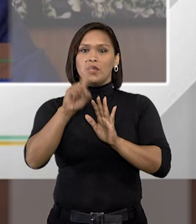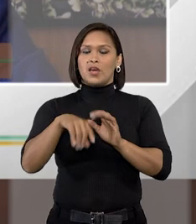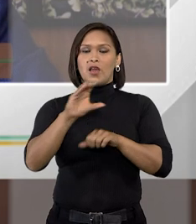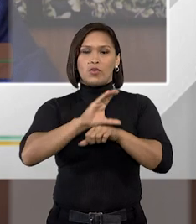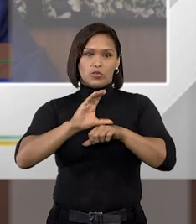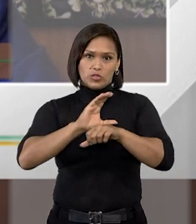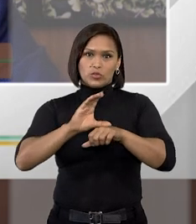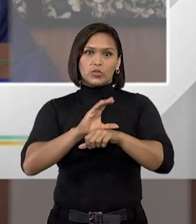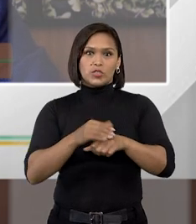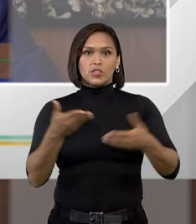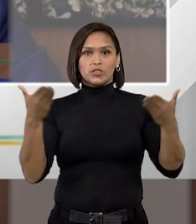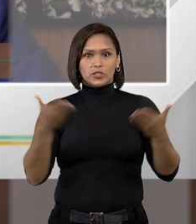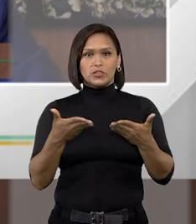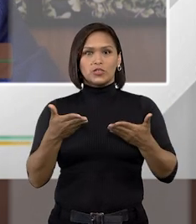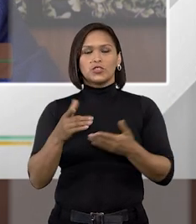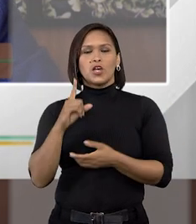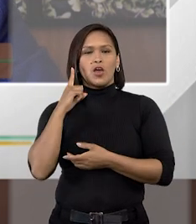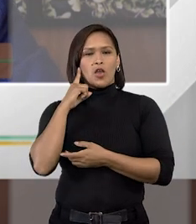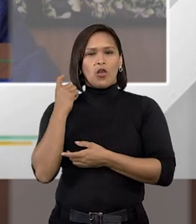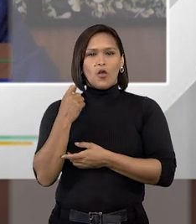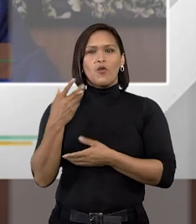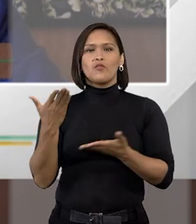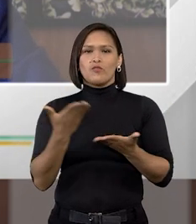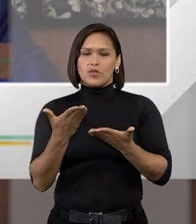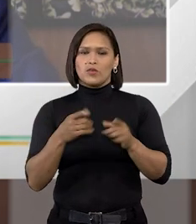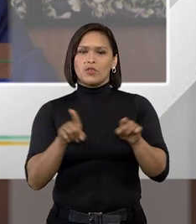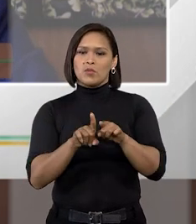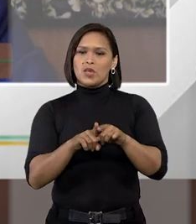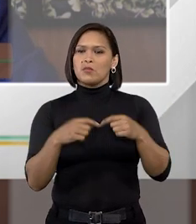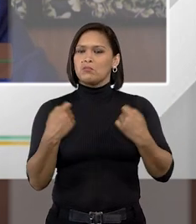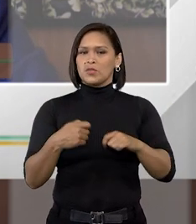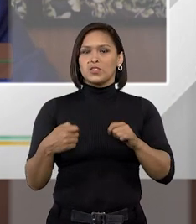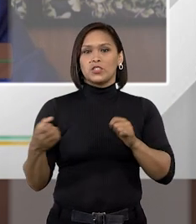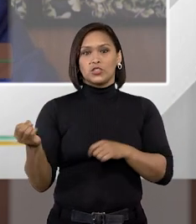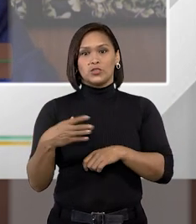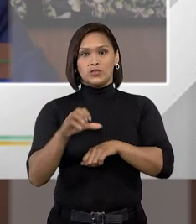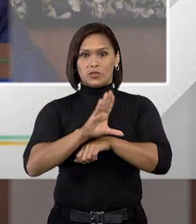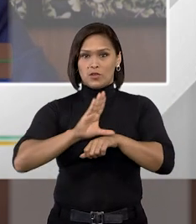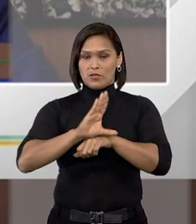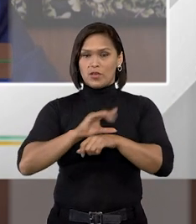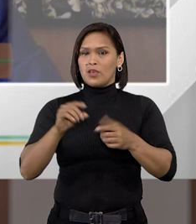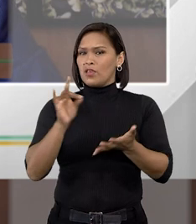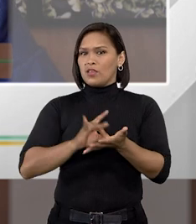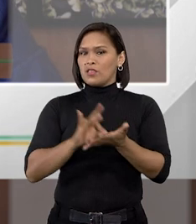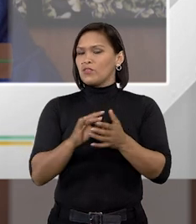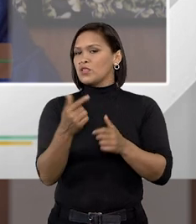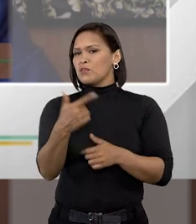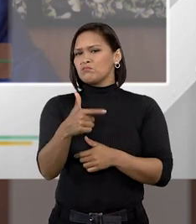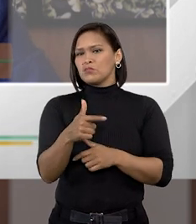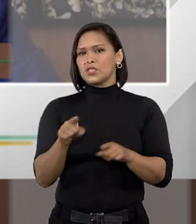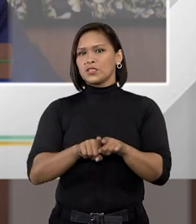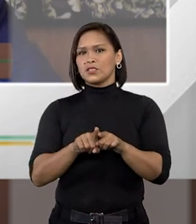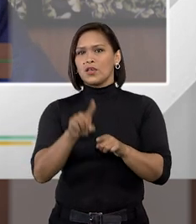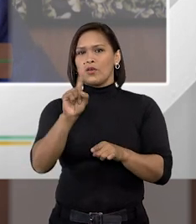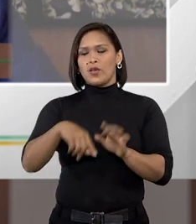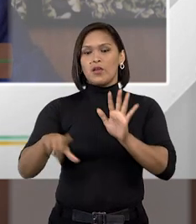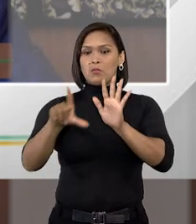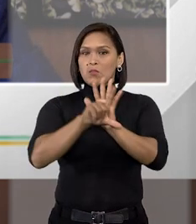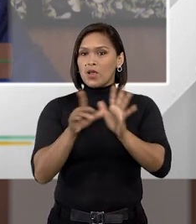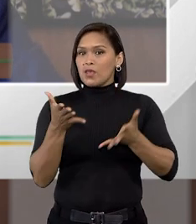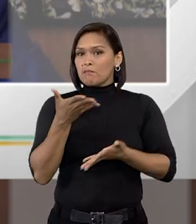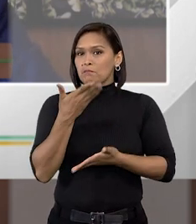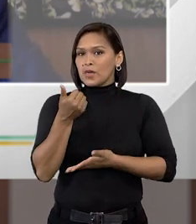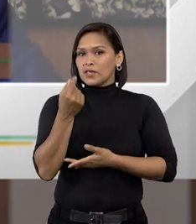Constituição, a gente começou a ouvir recentemente, nós precisamos de uma nova Constituição, e na verdade nós não precisamos, nós temos uma lei